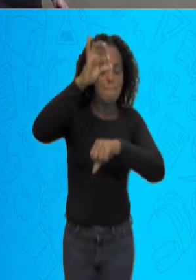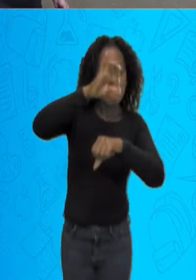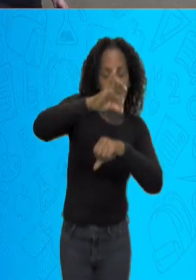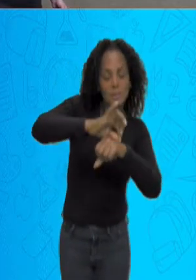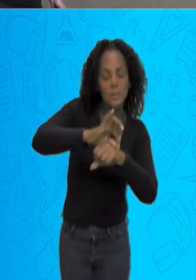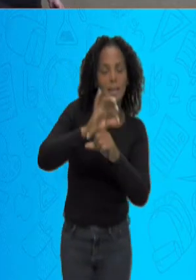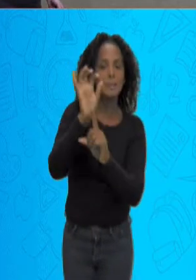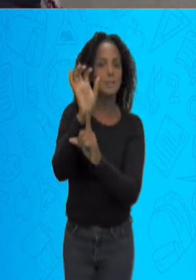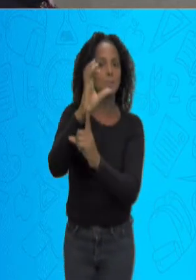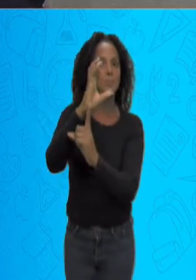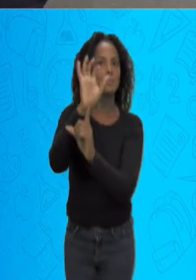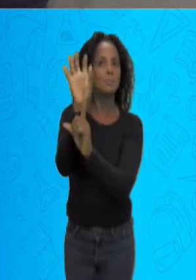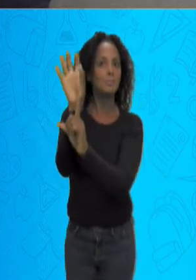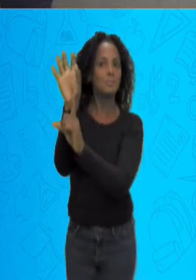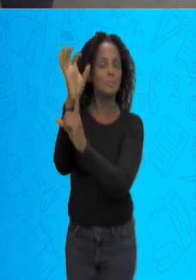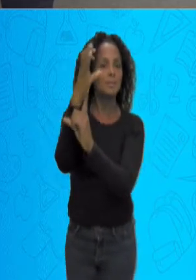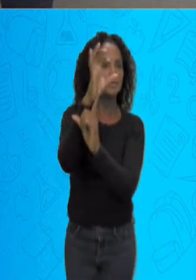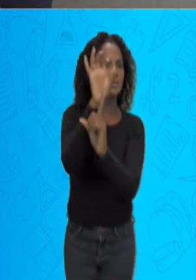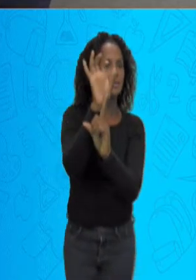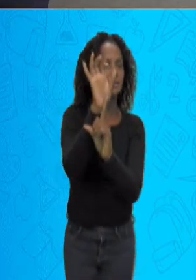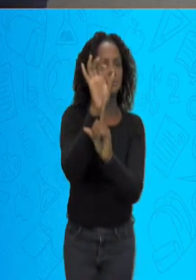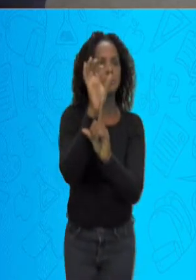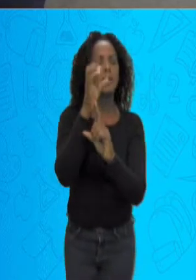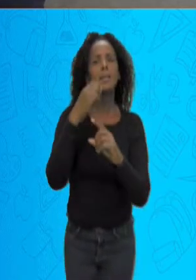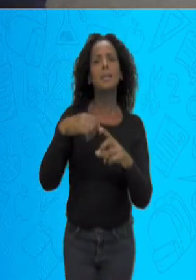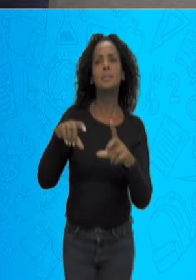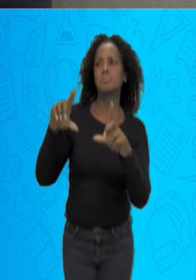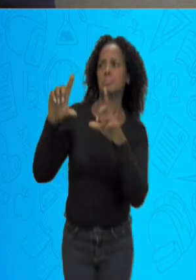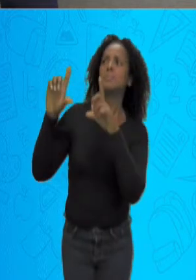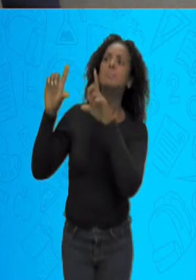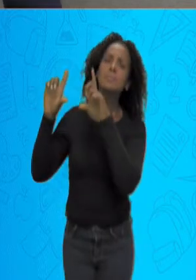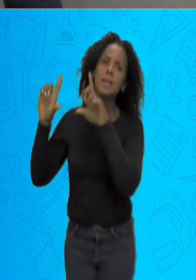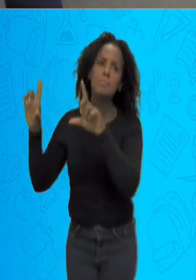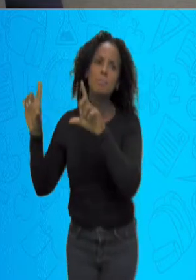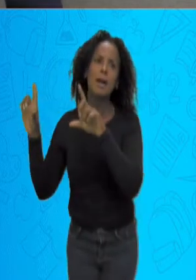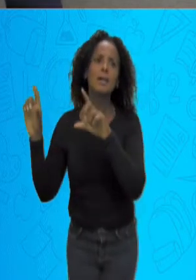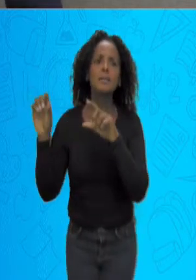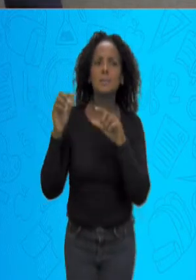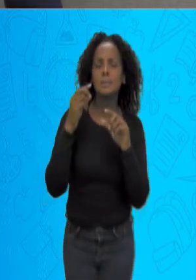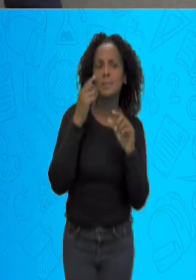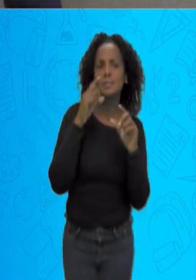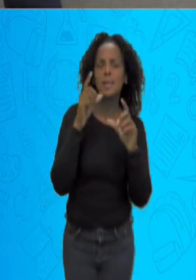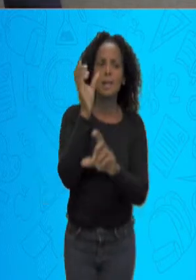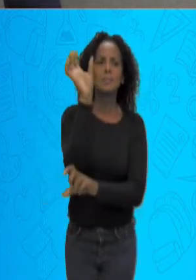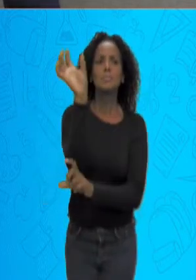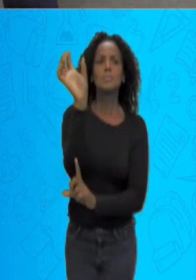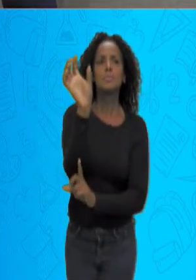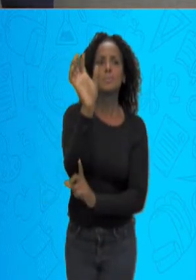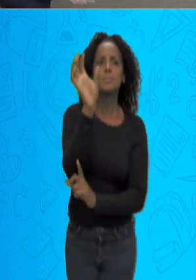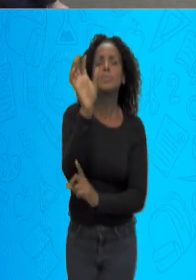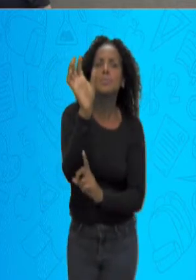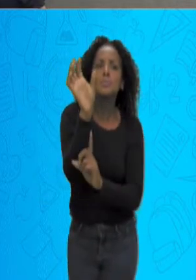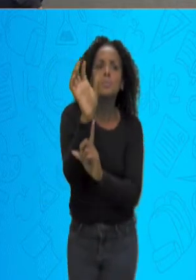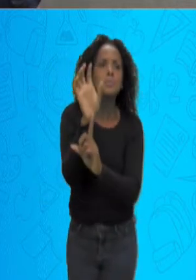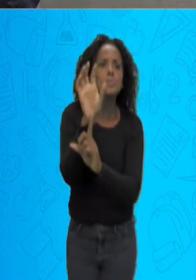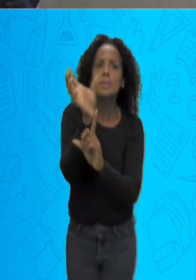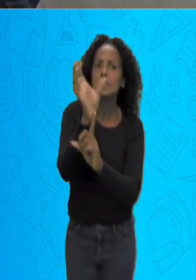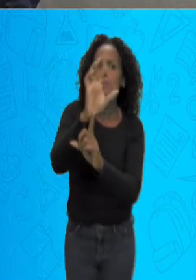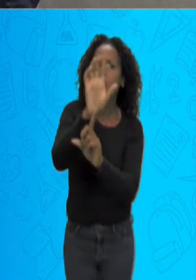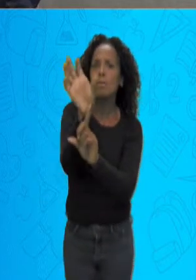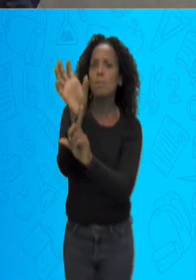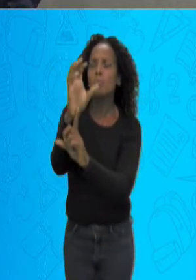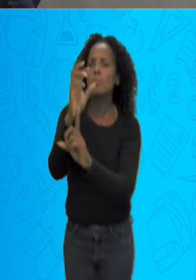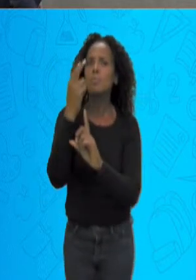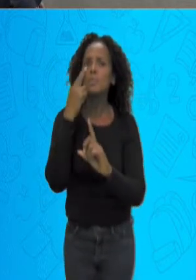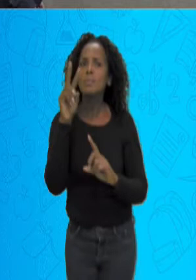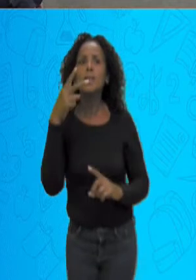girassol. Aqui na imagem vocês estão vendo onde que tá? Olha aqui, no girassol, as duas abelhas. Vamos ver se vai